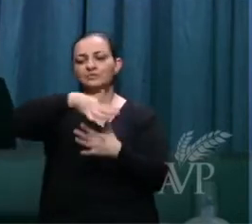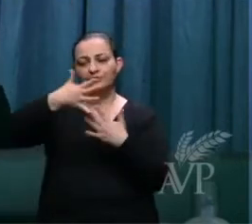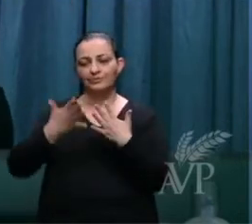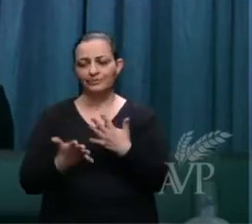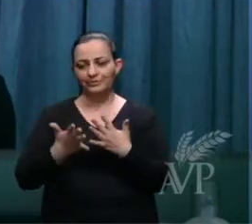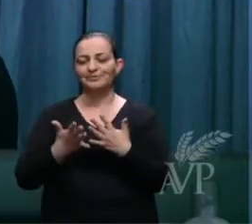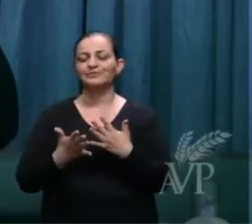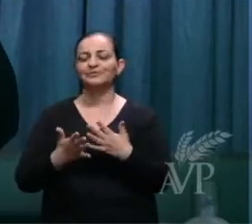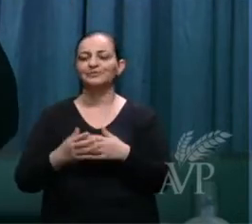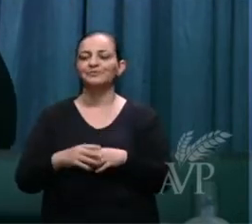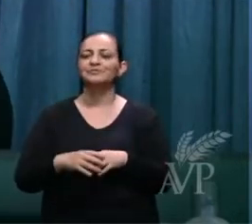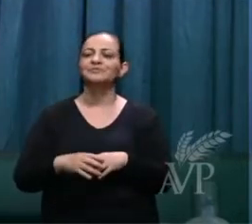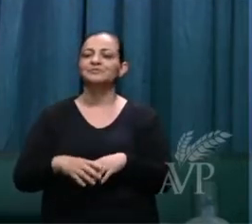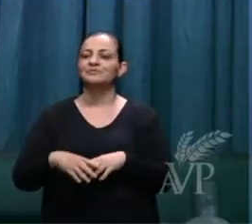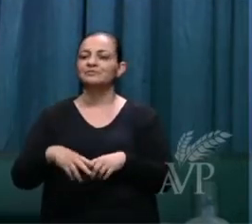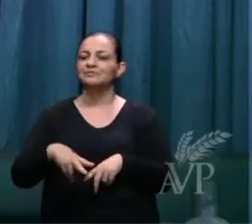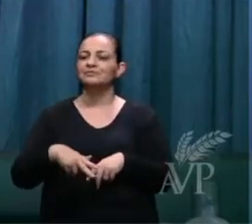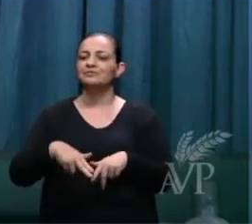Libra, né?